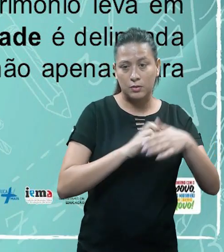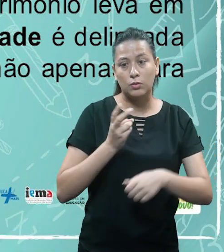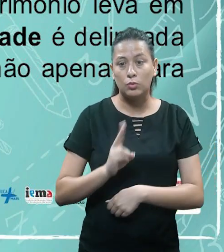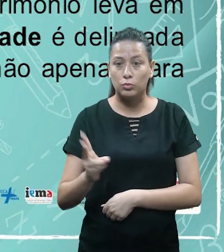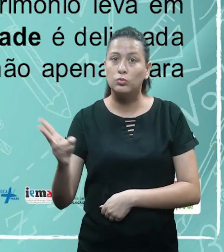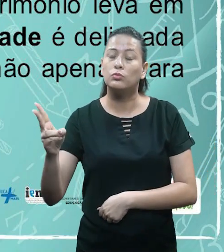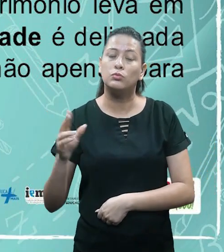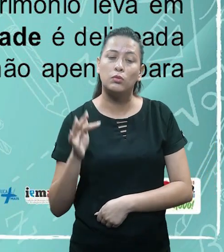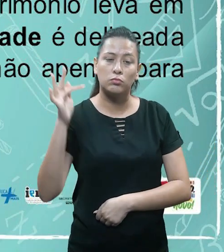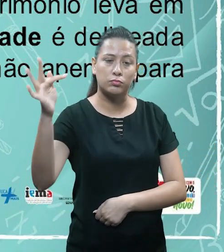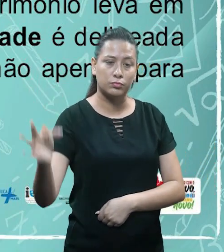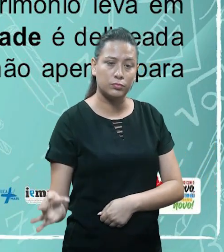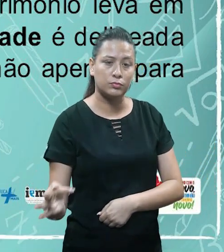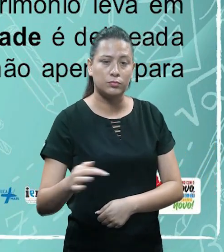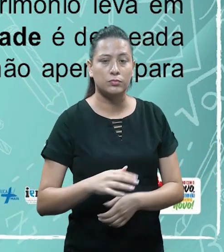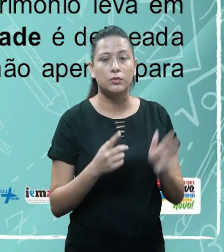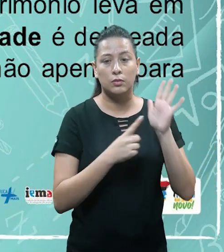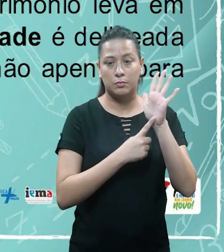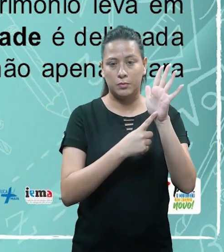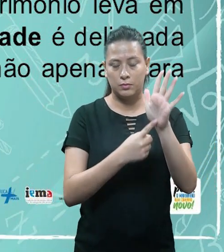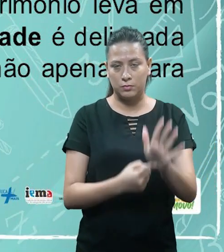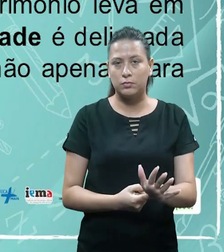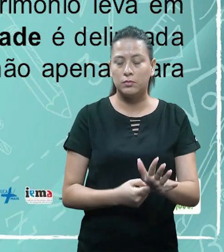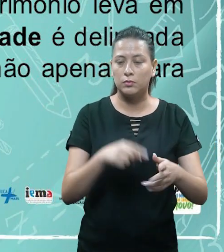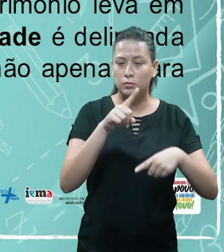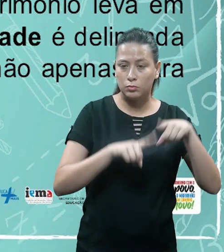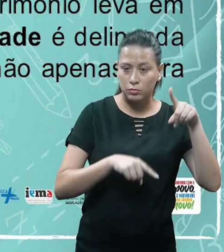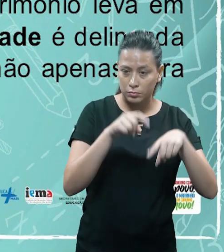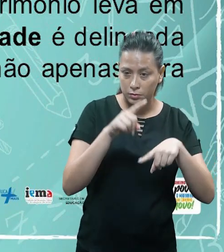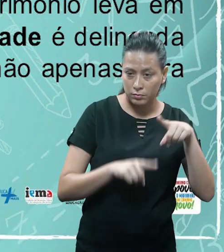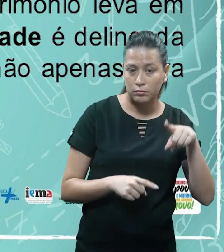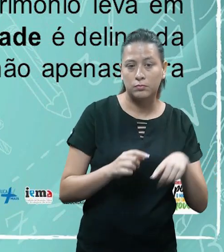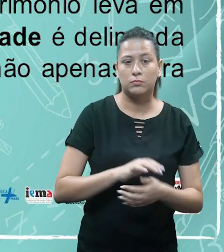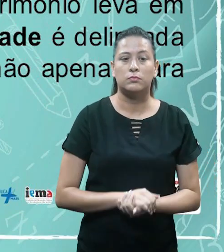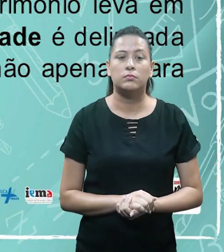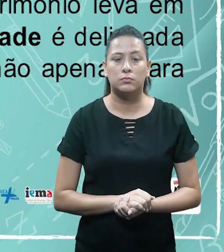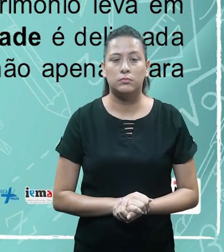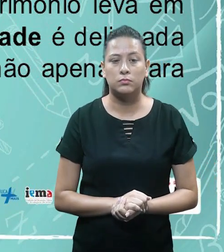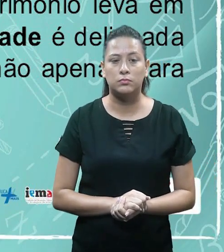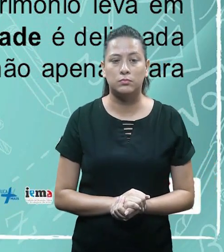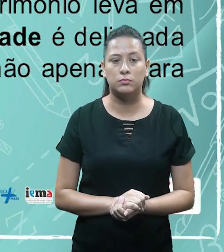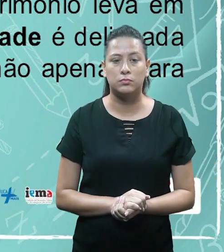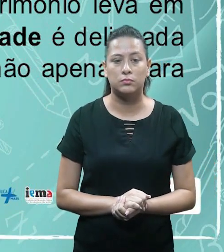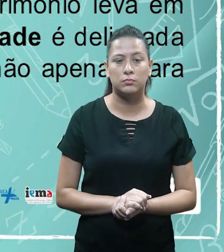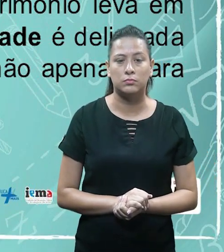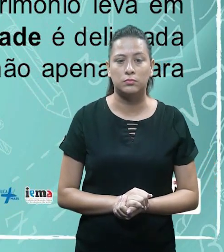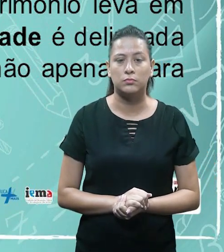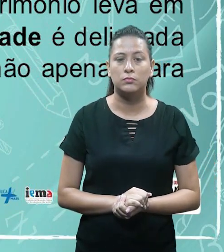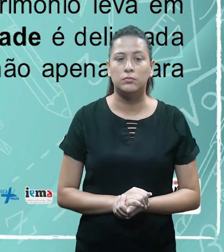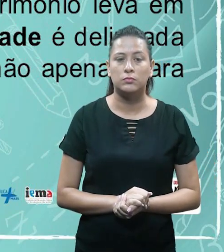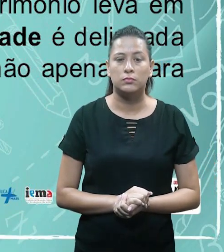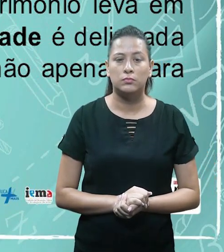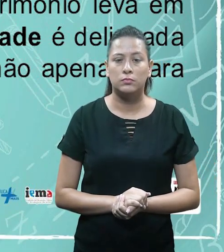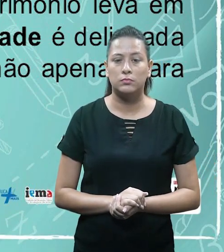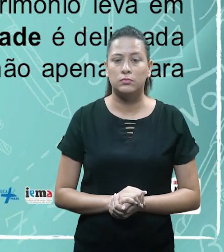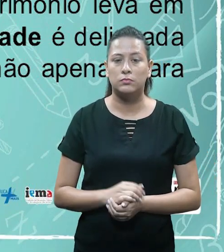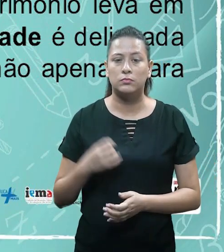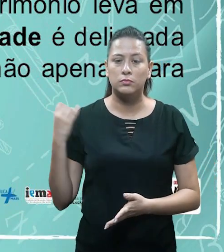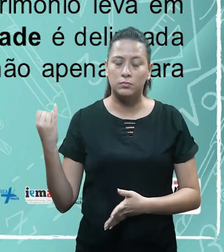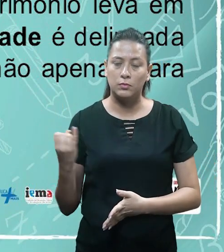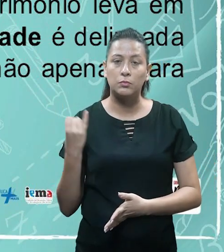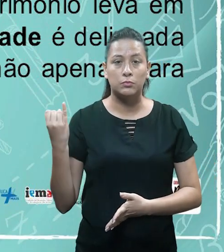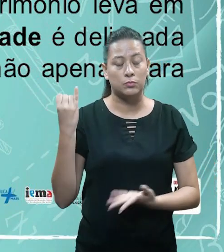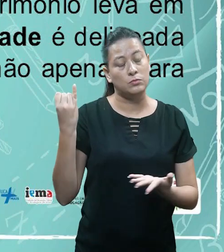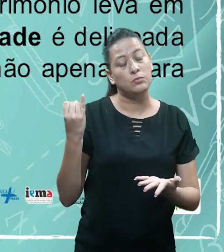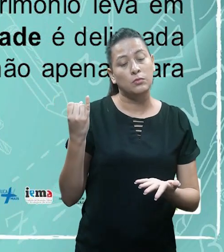operação no futuro, portanto, a apresentação dos componentes do patrimônio leva em consideração esta afirmativa, então